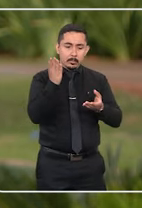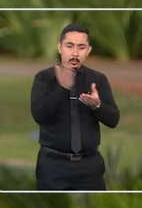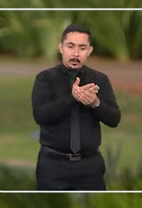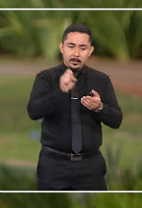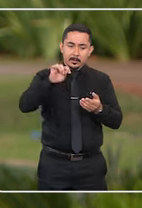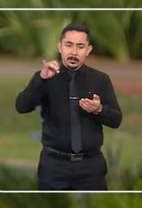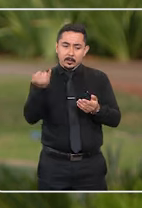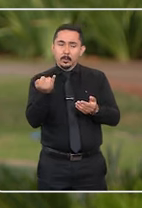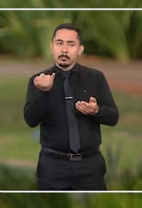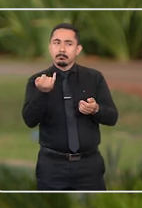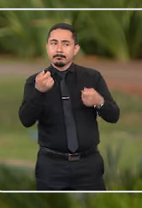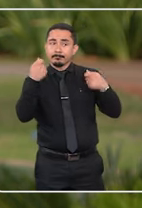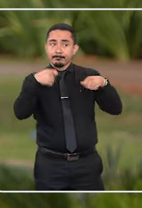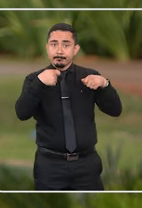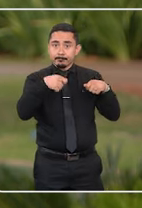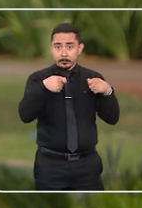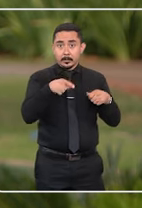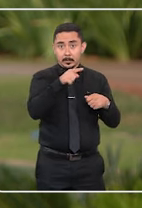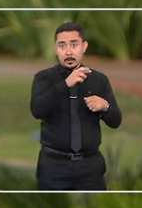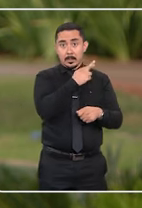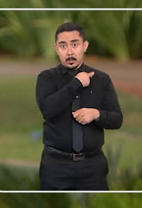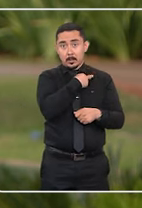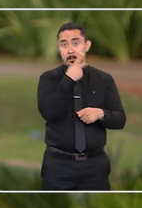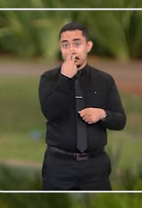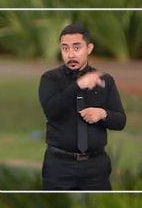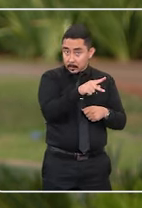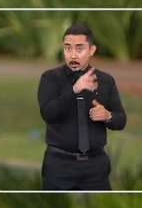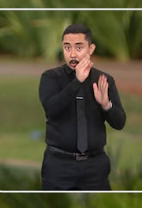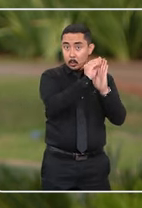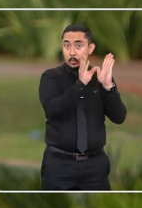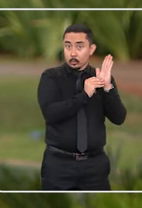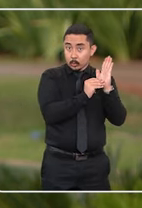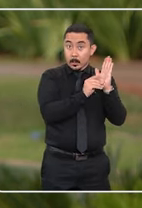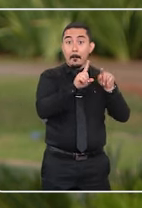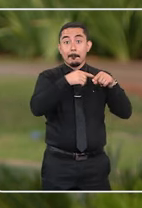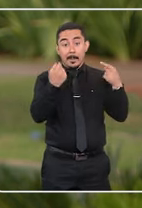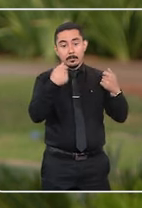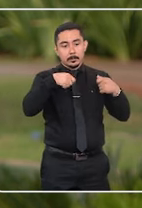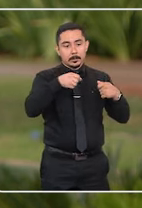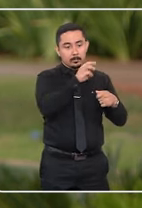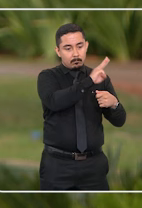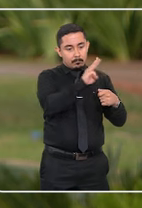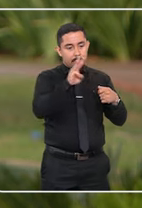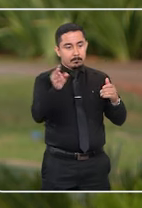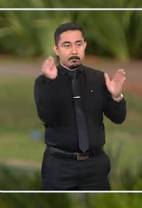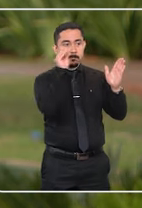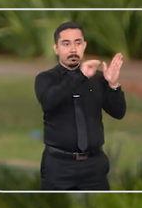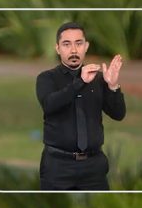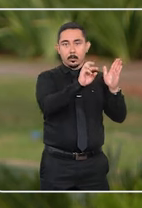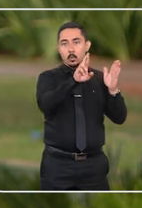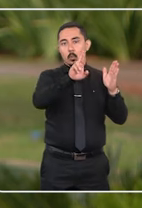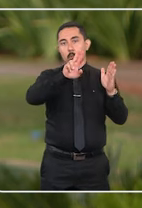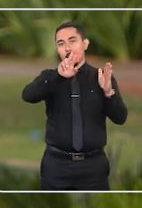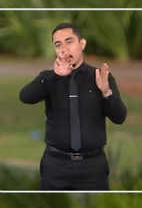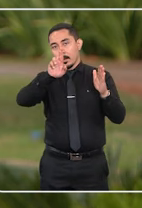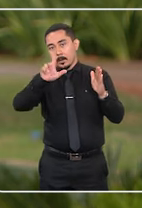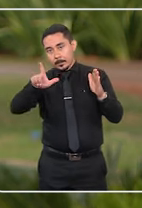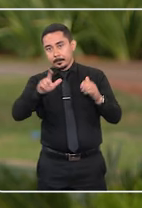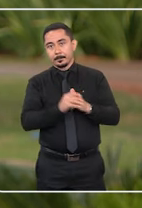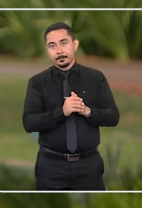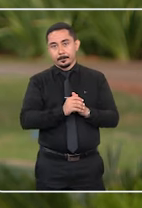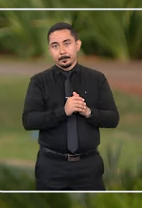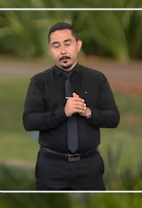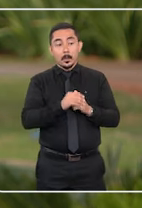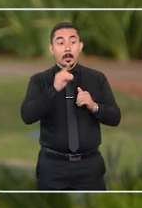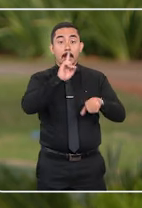STJ confirmou a responsabilidade do provedor em remover o conteúdo desde que o URL fosse informado. Dois meses depois,